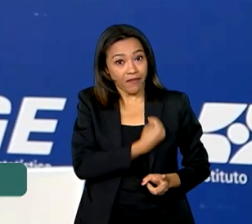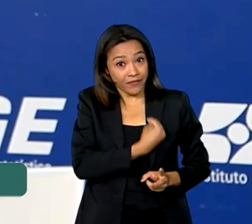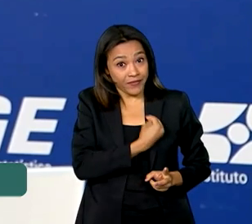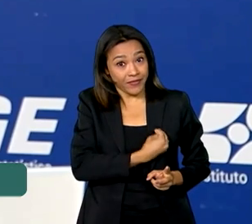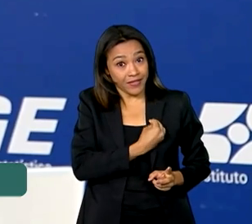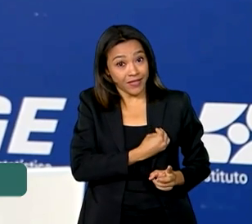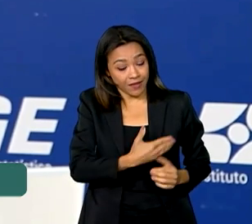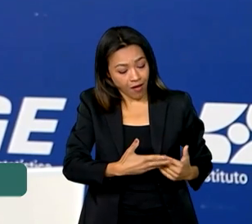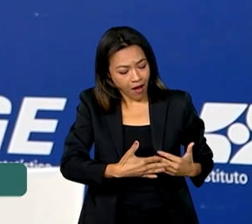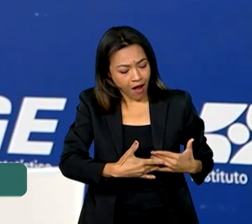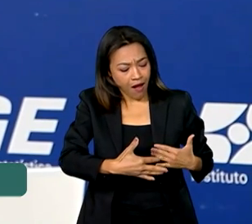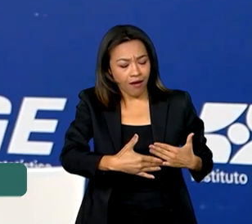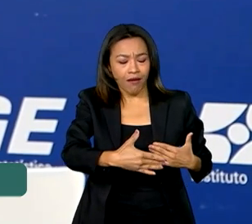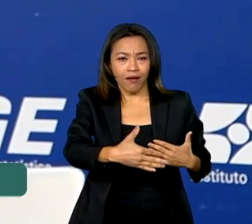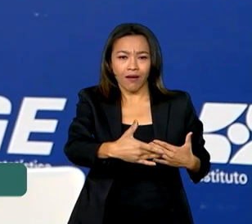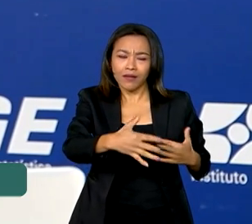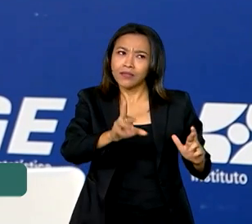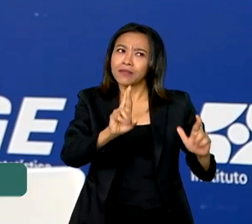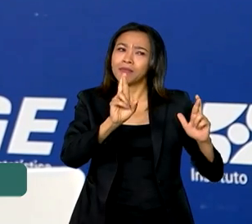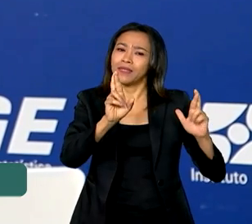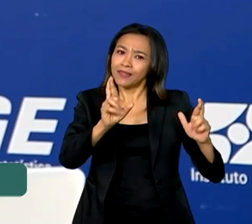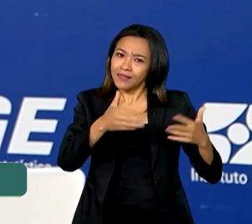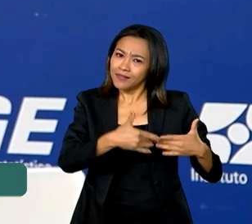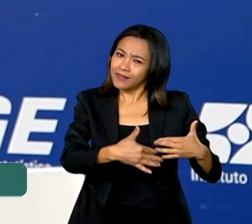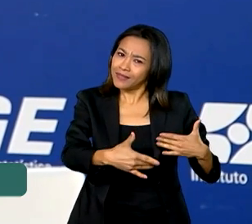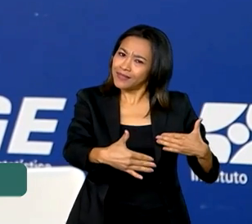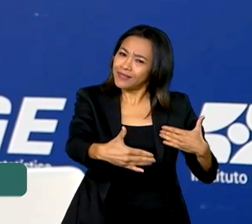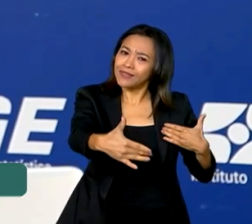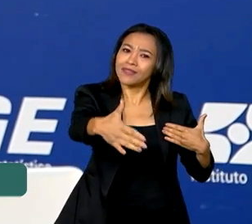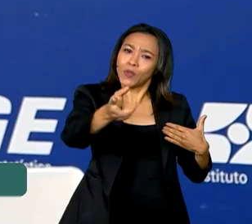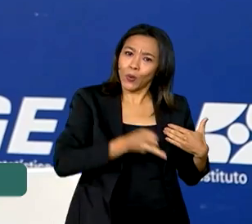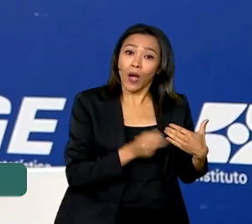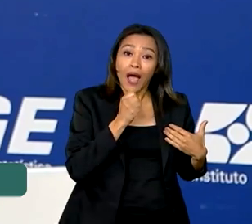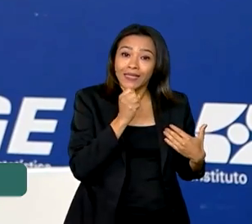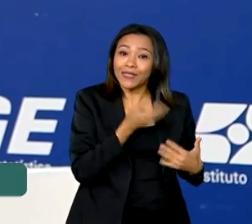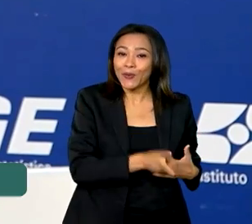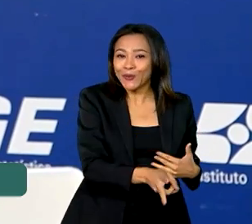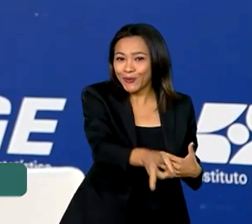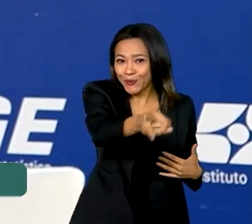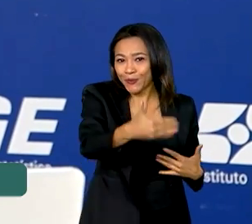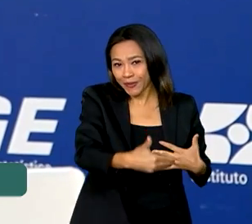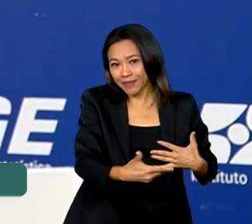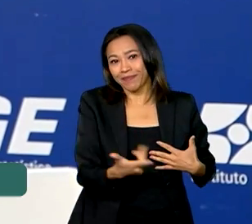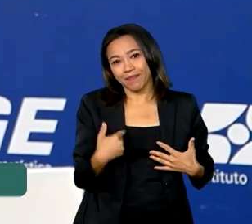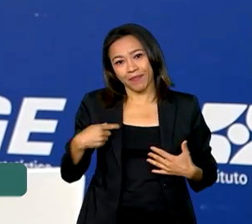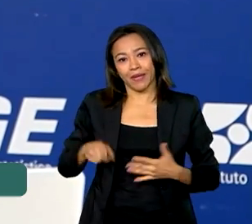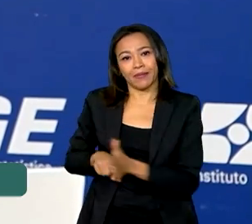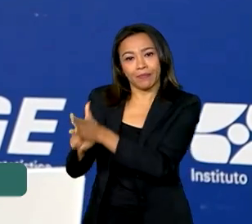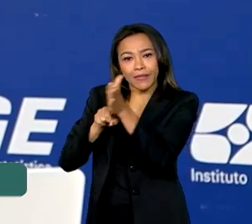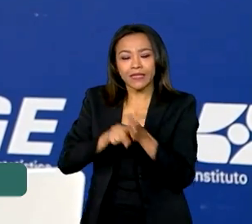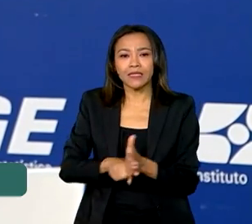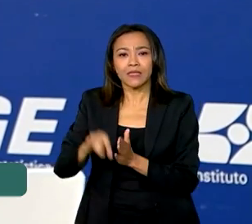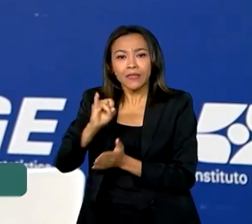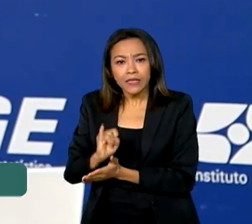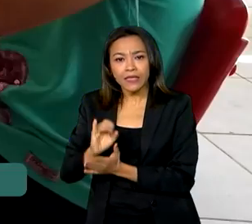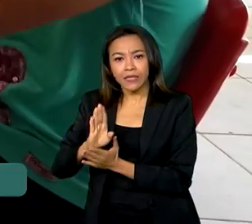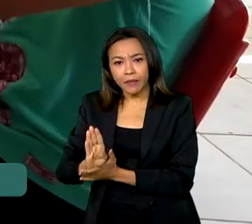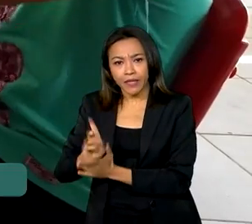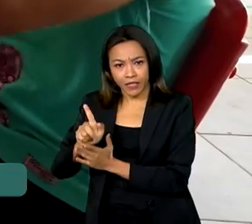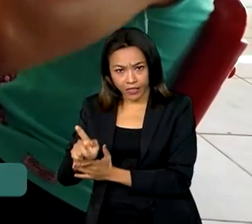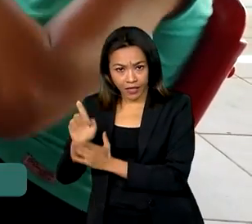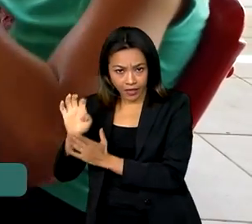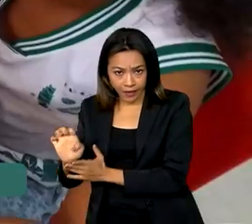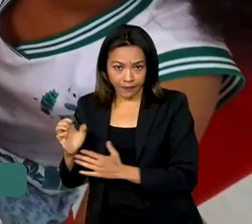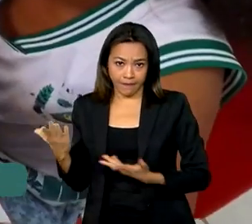com isso a tem um aumento da esperança de vida, e esse aumento da esperança de vida continua sendo projetado pelo IBGE nessas projeções de população.